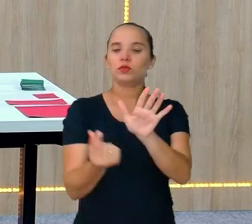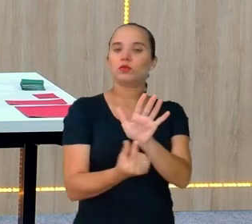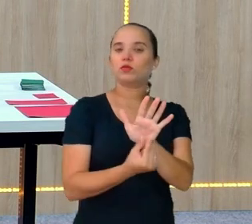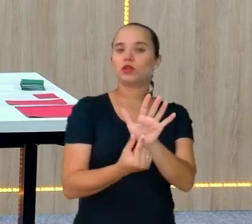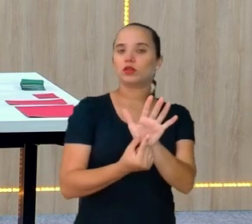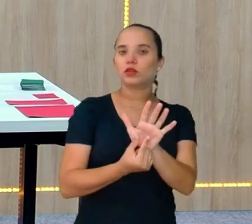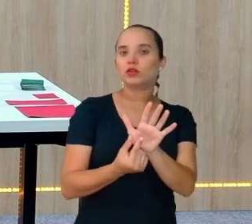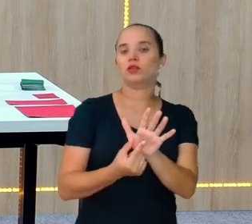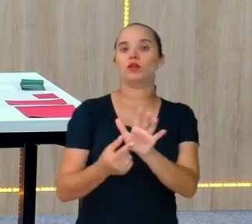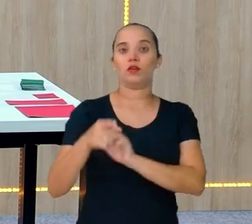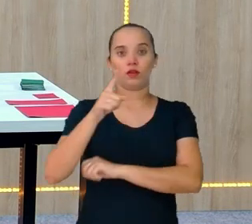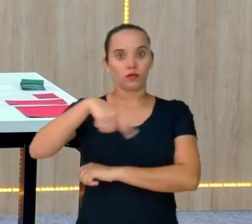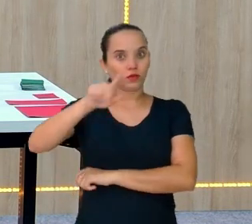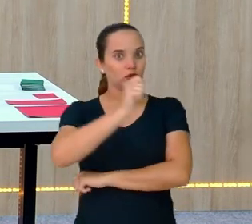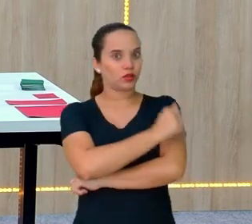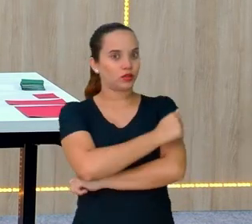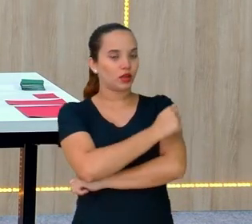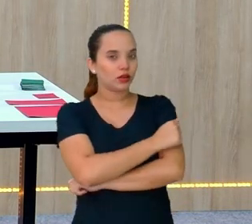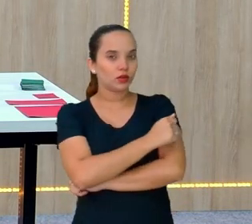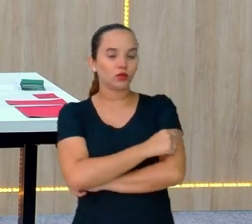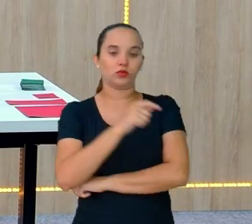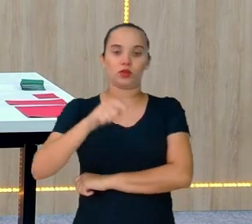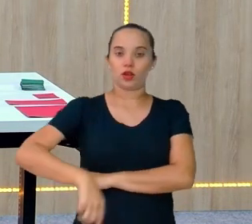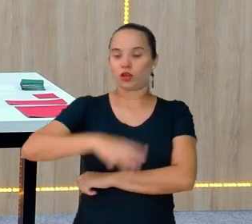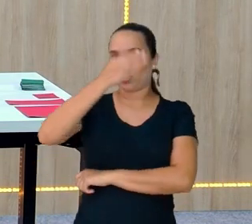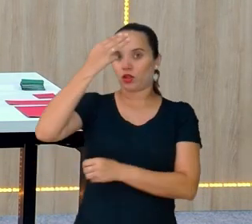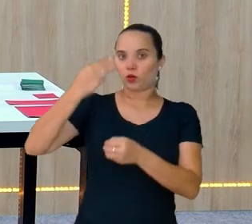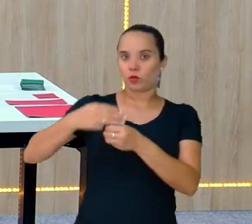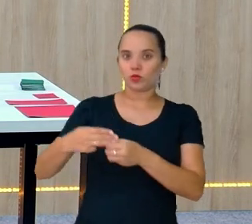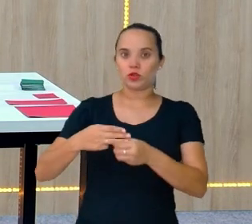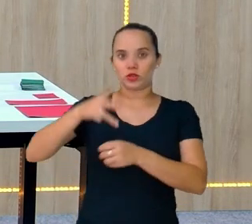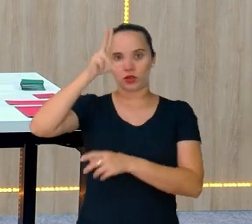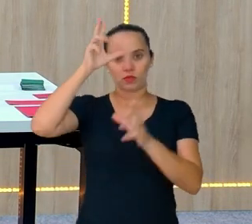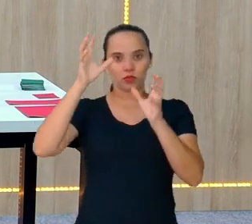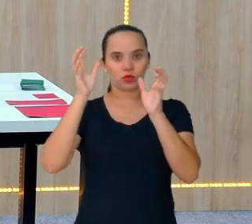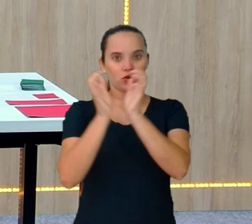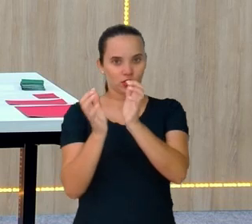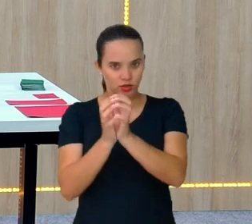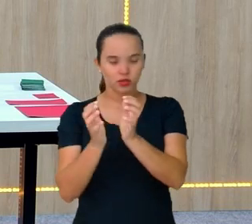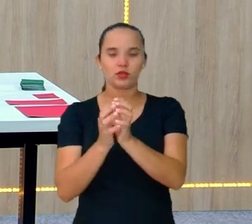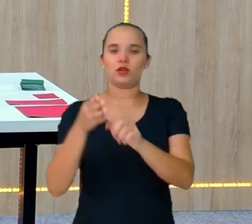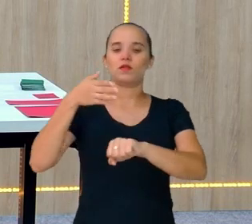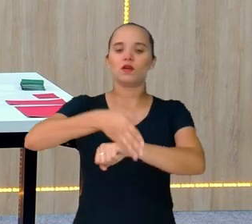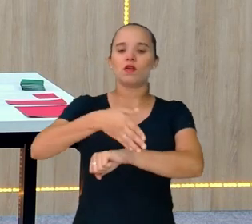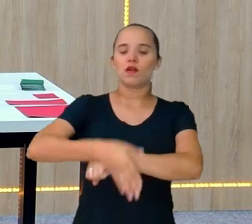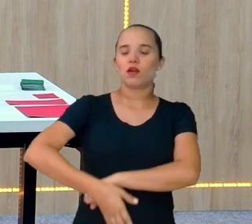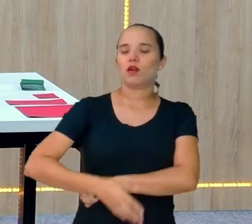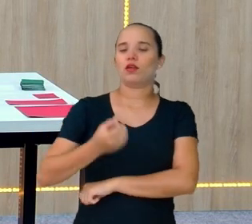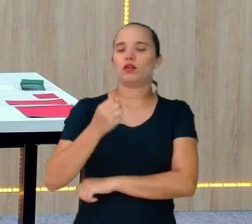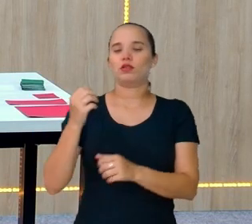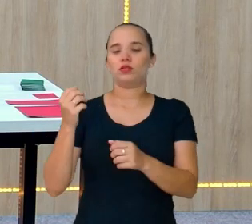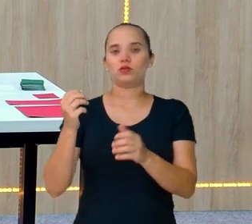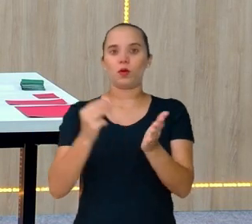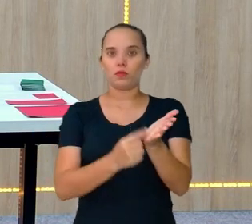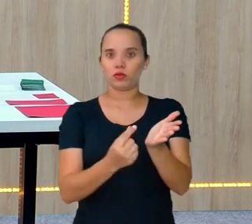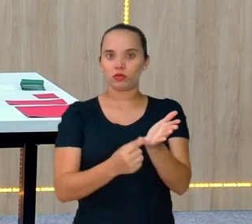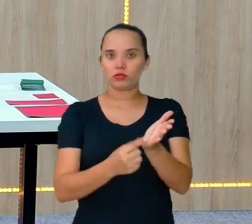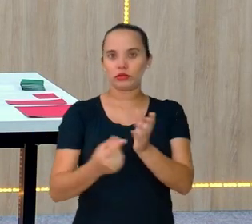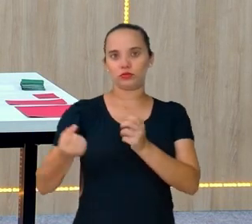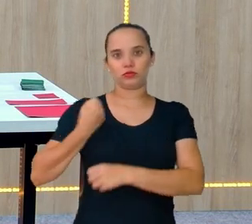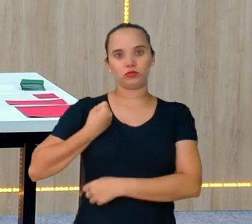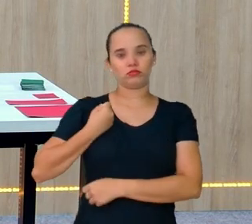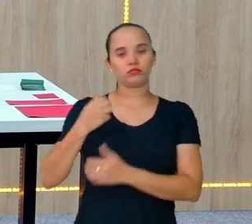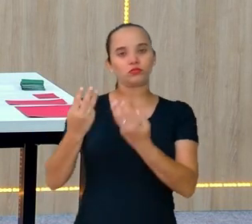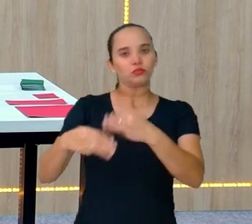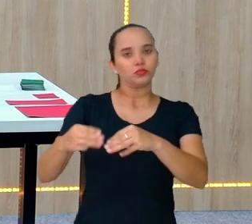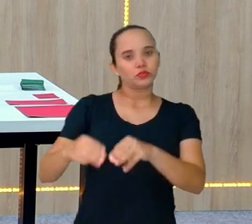alunos da Rede Municipal do Recife. Acessa pelo aplicativo com a sua matrícula lá e detalhe, os